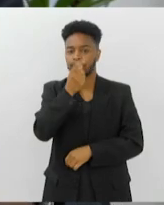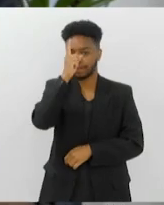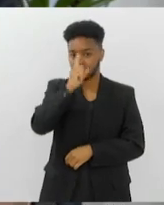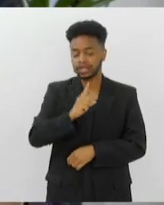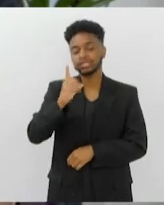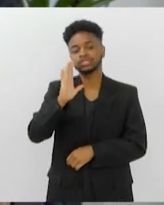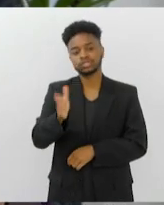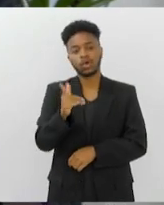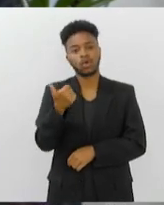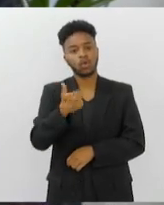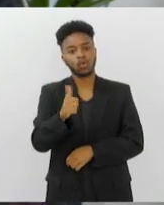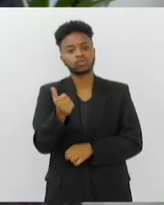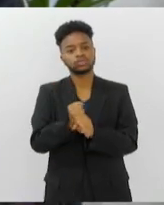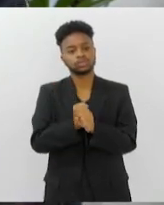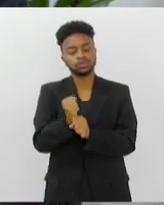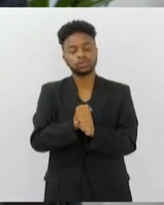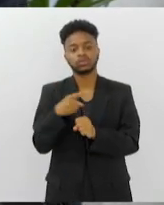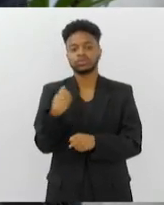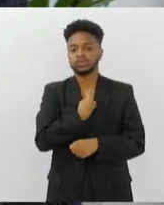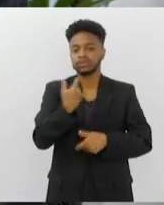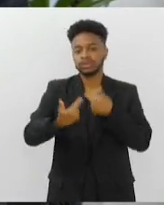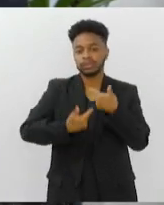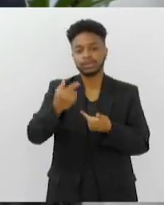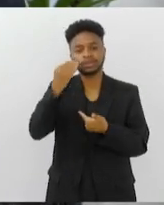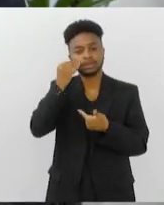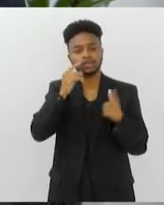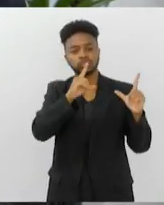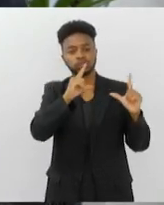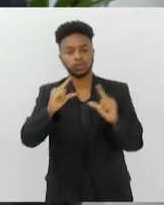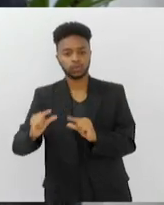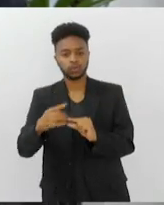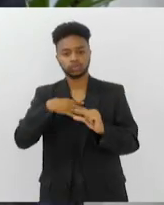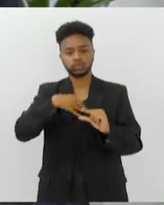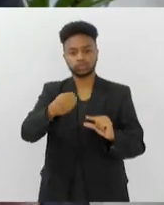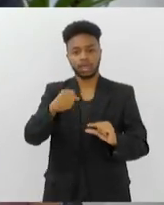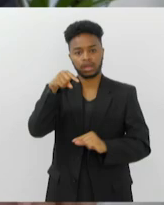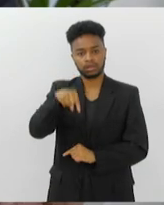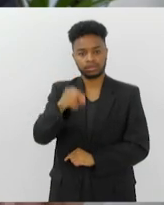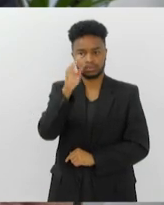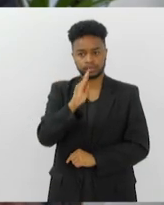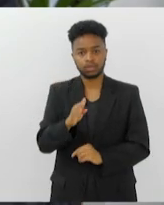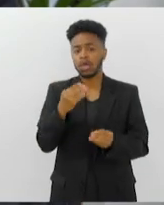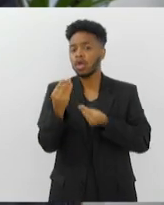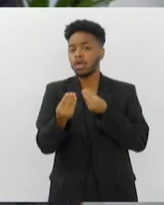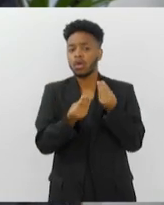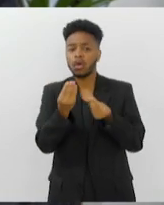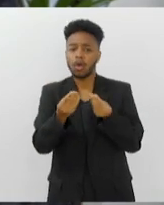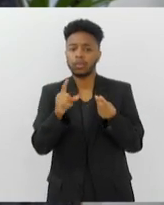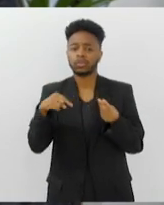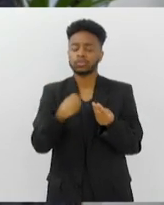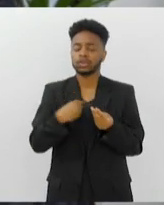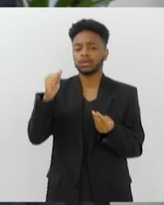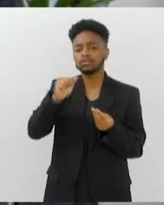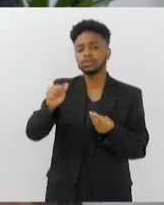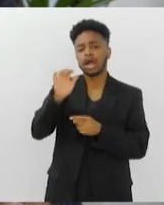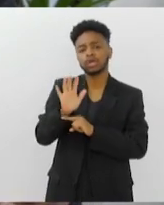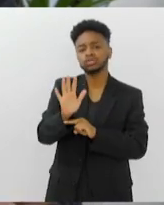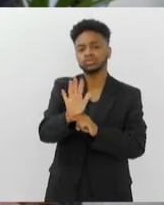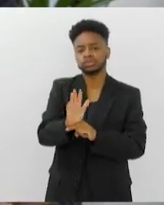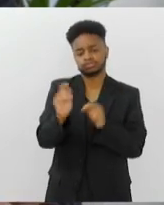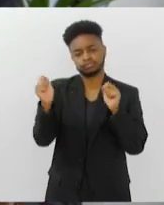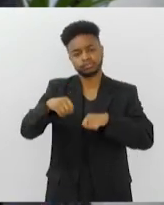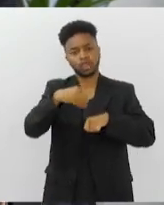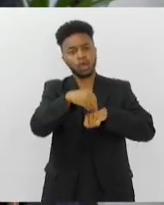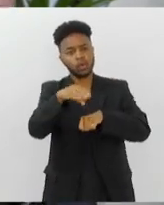nós temos trabalhado para diminuir os índices de suicídio no país. E como uma associação pode ajudar? Orientando a